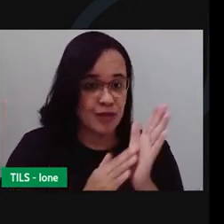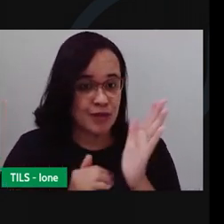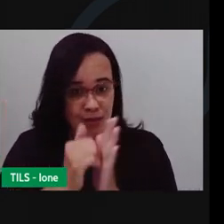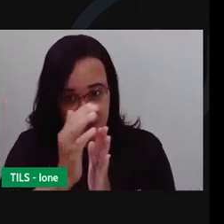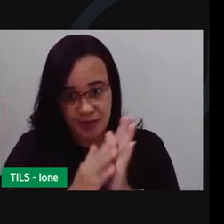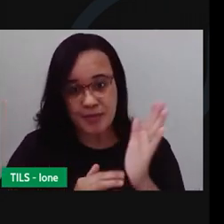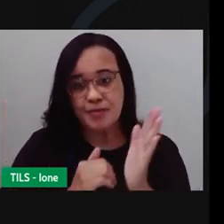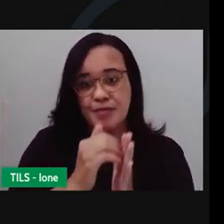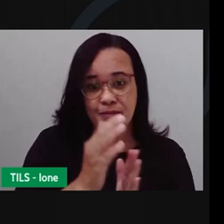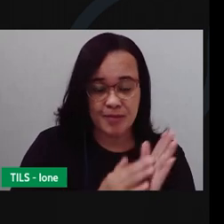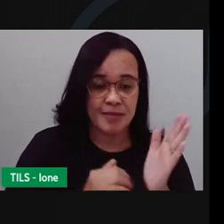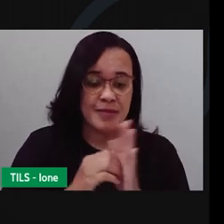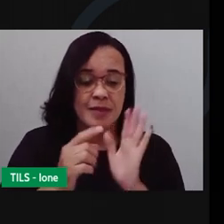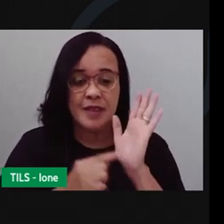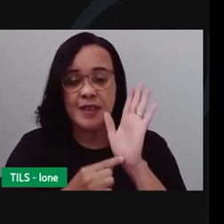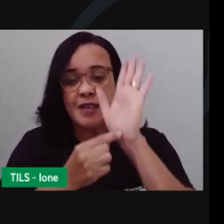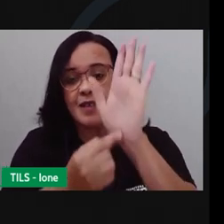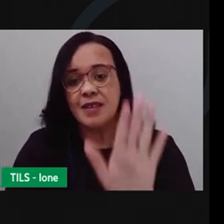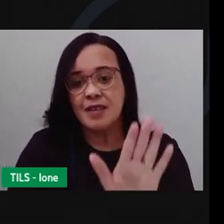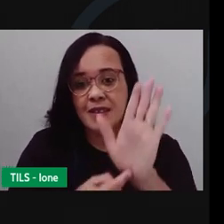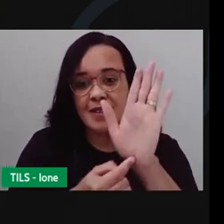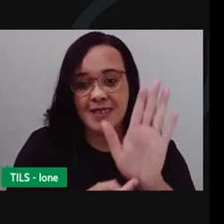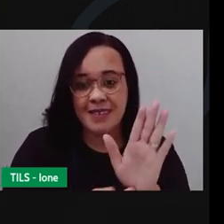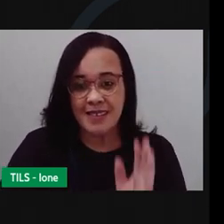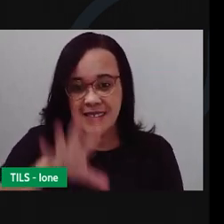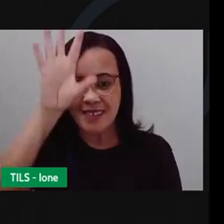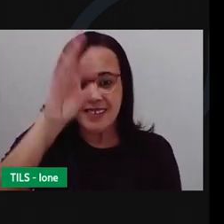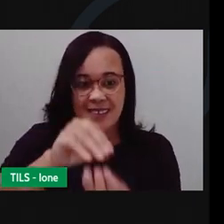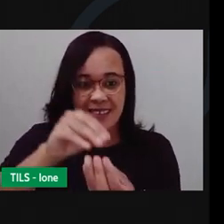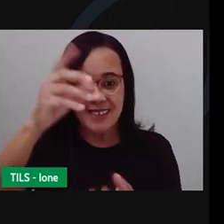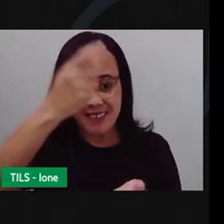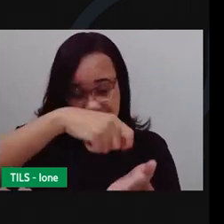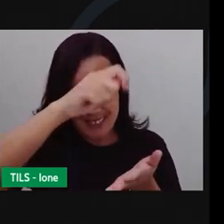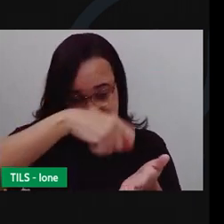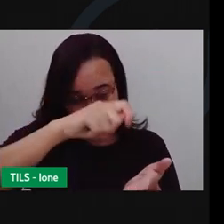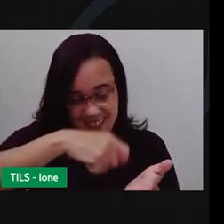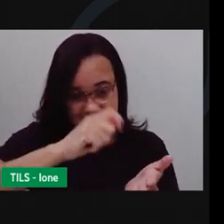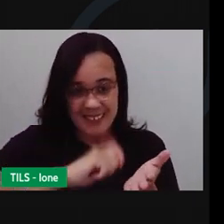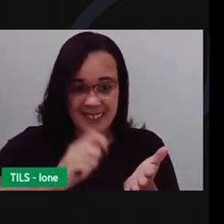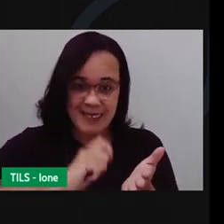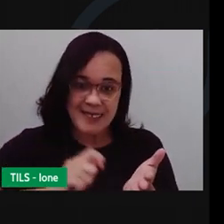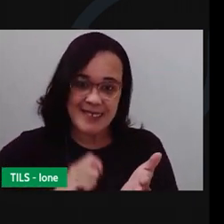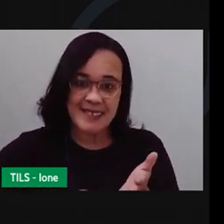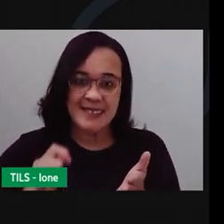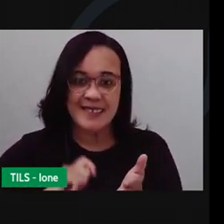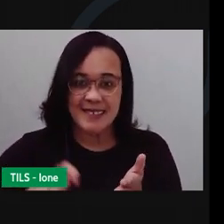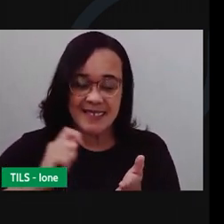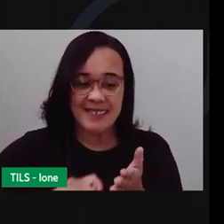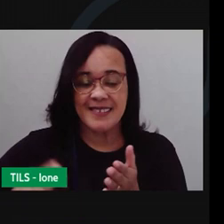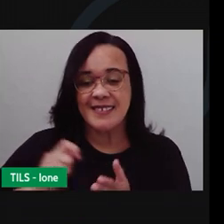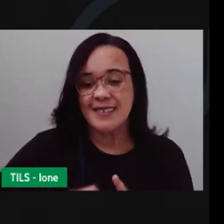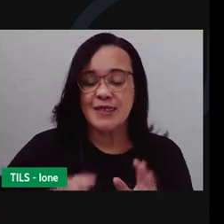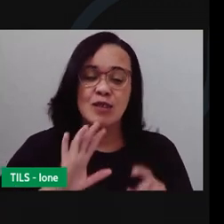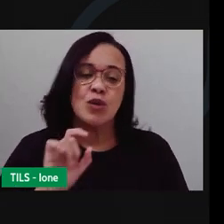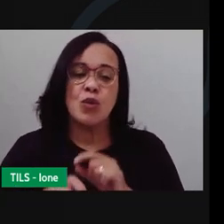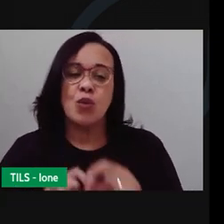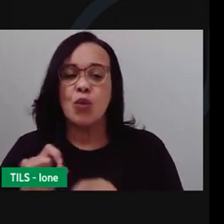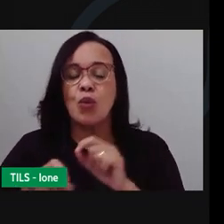bem amostra, resume a escritura, É uma bela tradição,